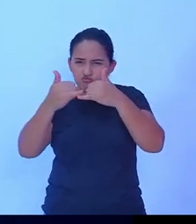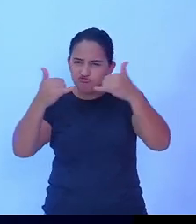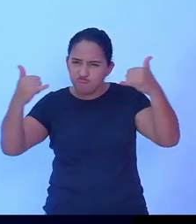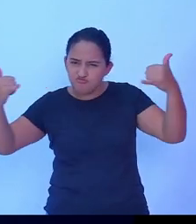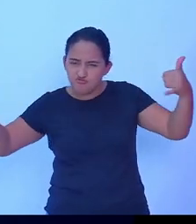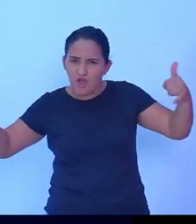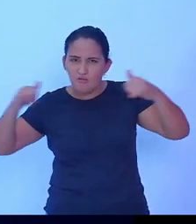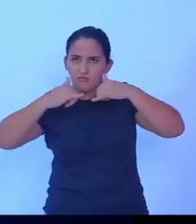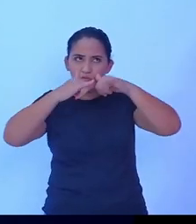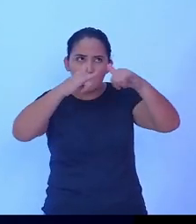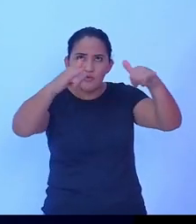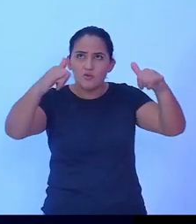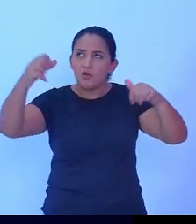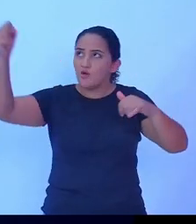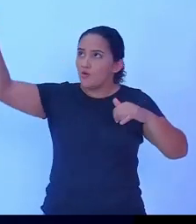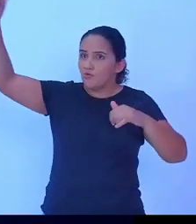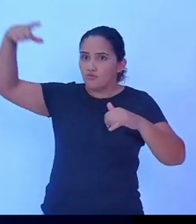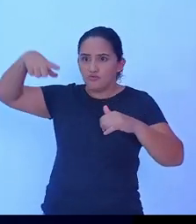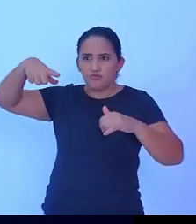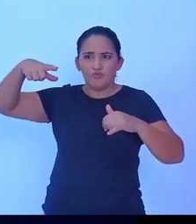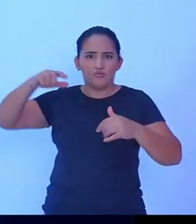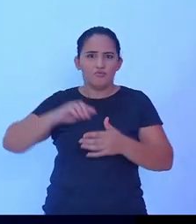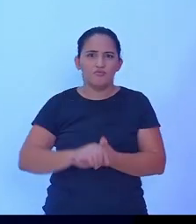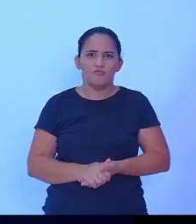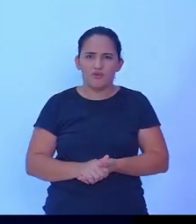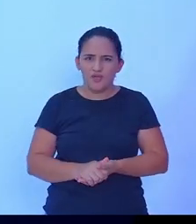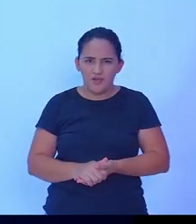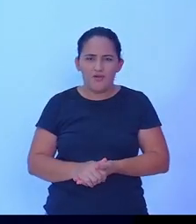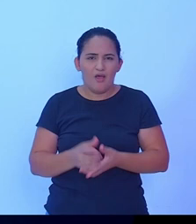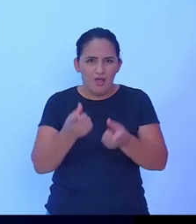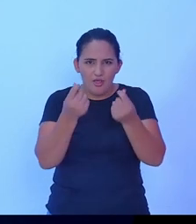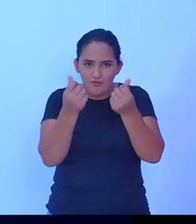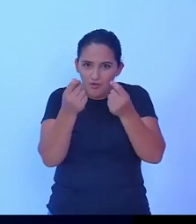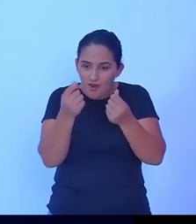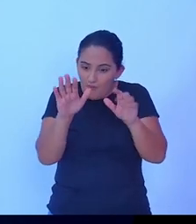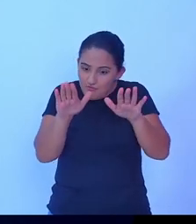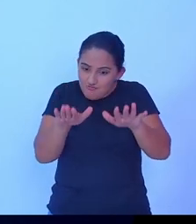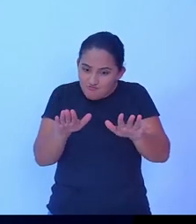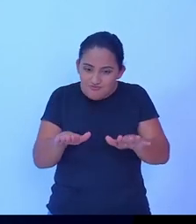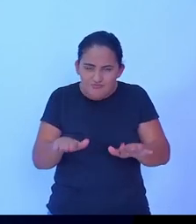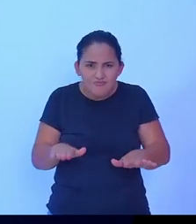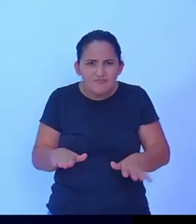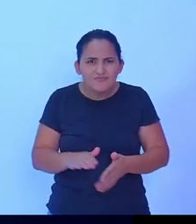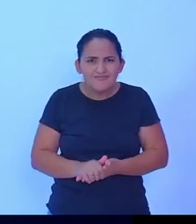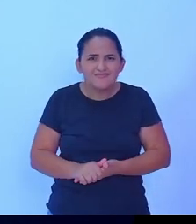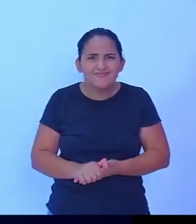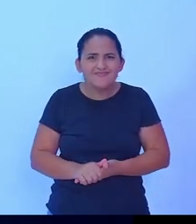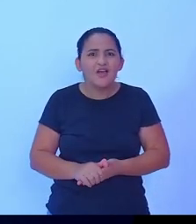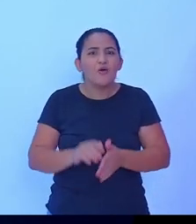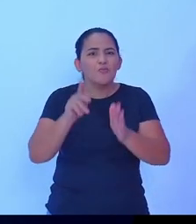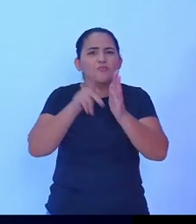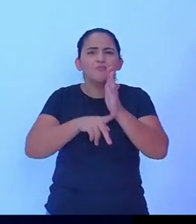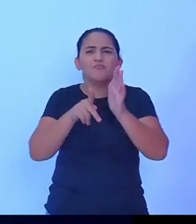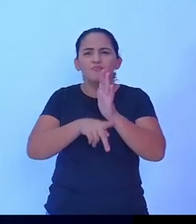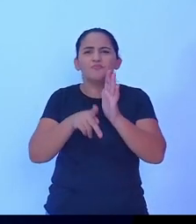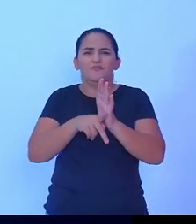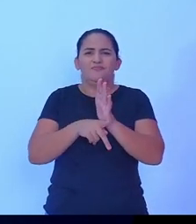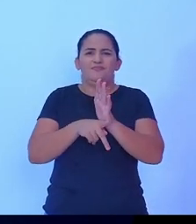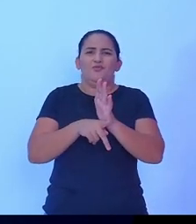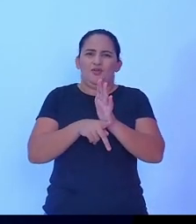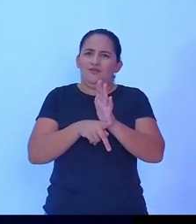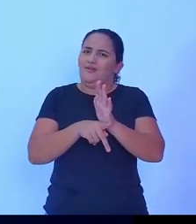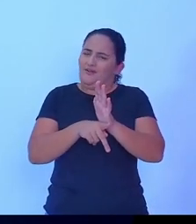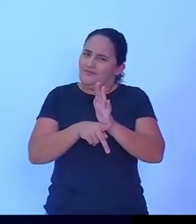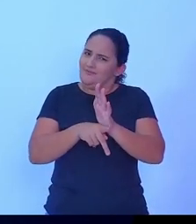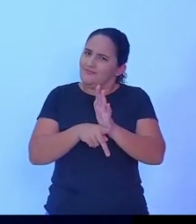faço uma puta economia porque são projetos que o poder público pode também implantar aqui para Rolim de